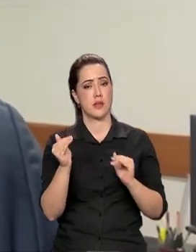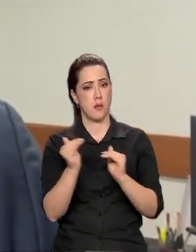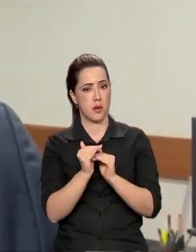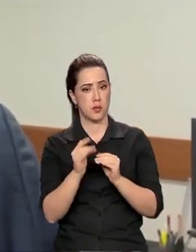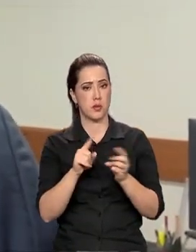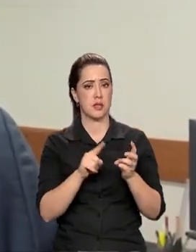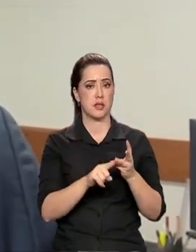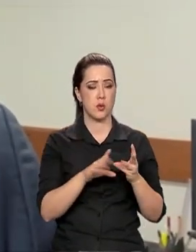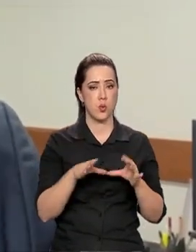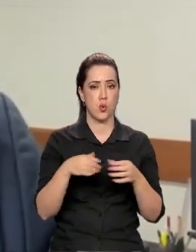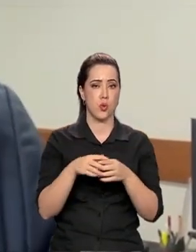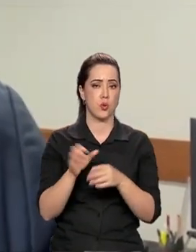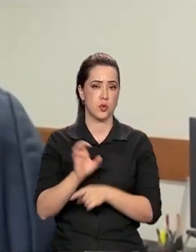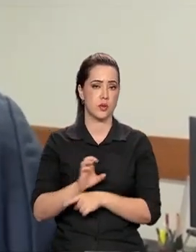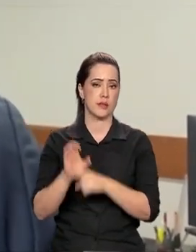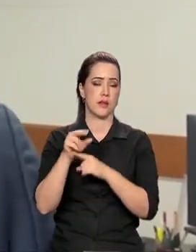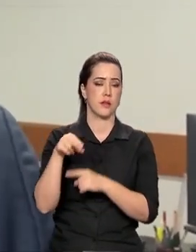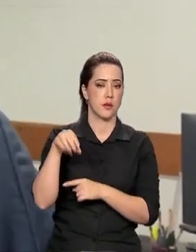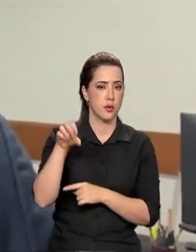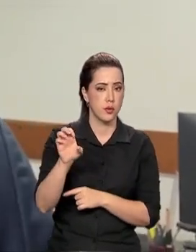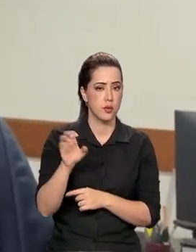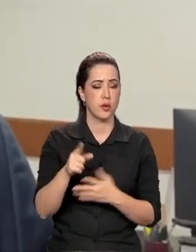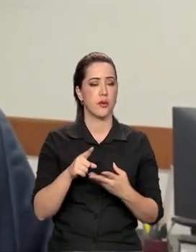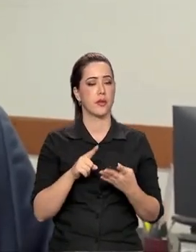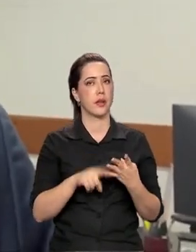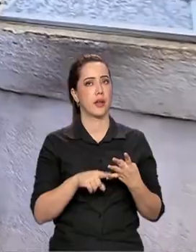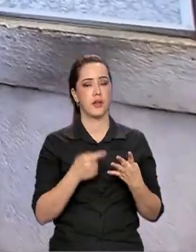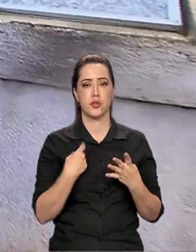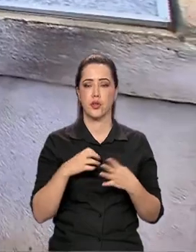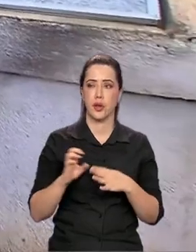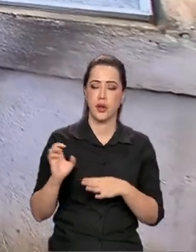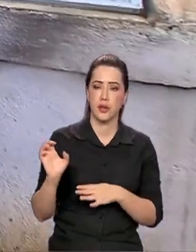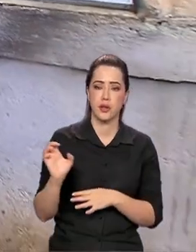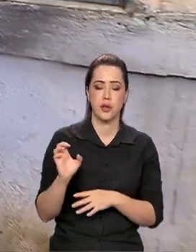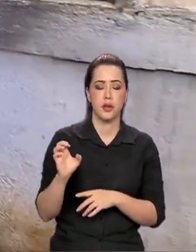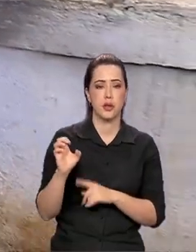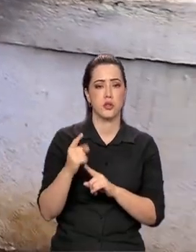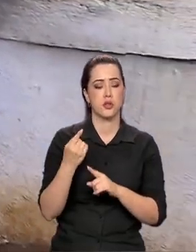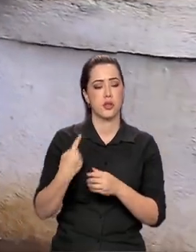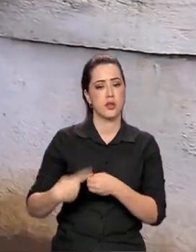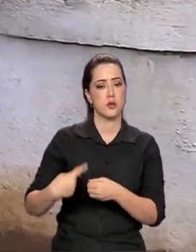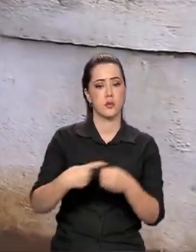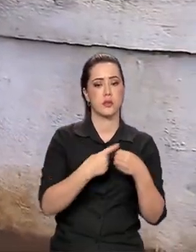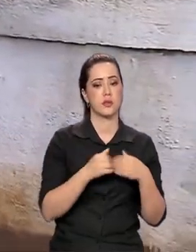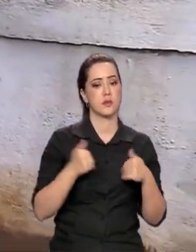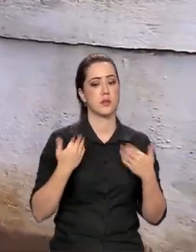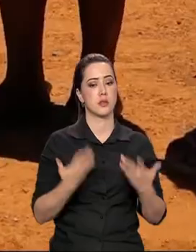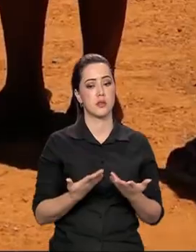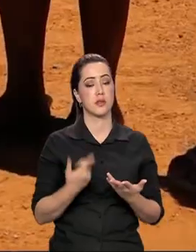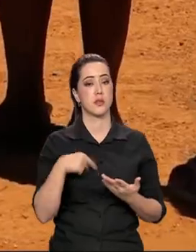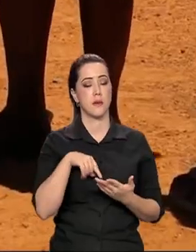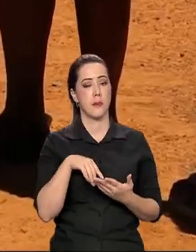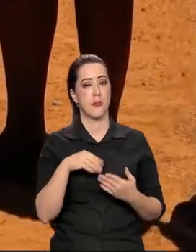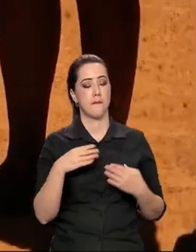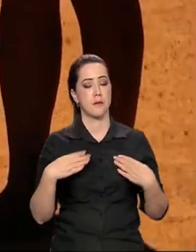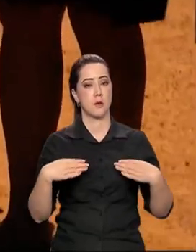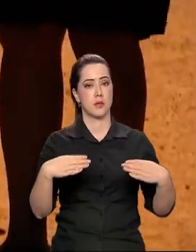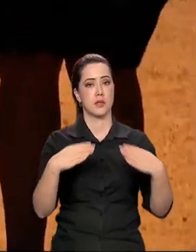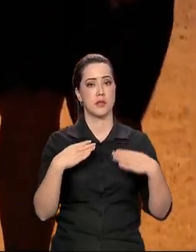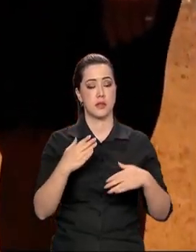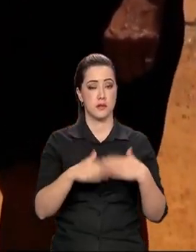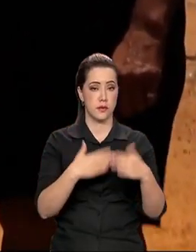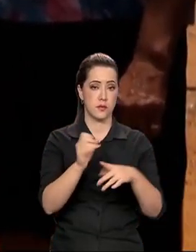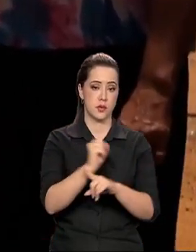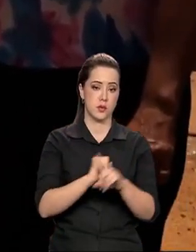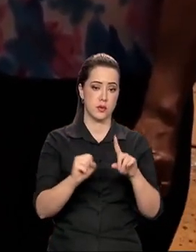Nordeste, integrado com estados, entidades, municípios e assim o Ministério do Desenvolvimento Social, liberando